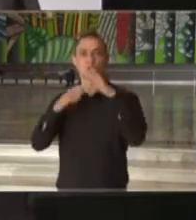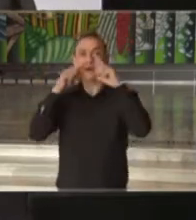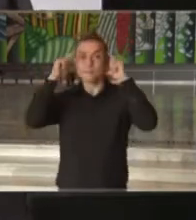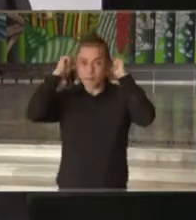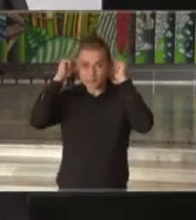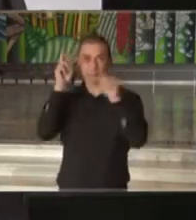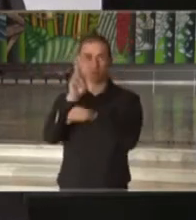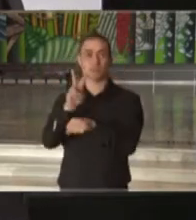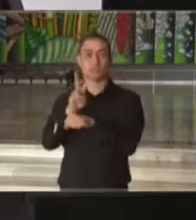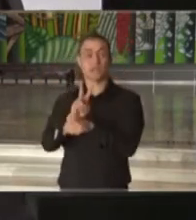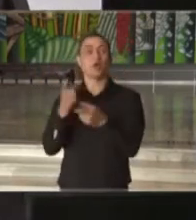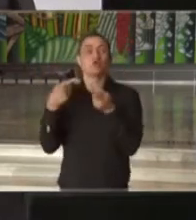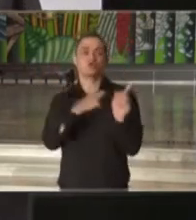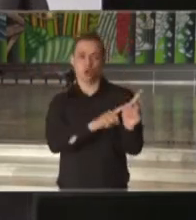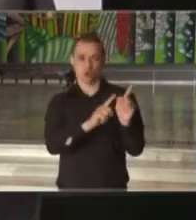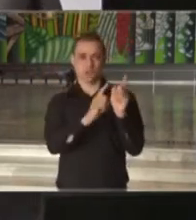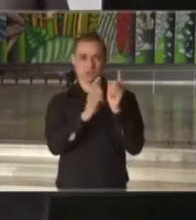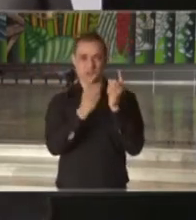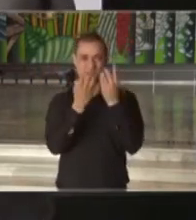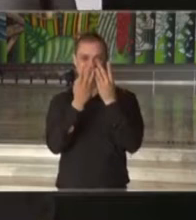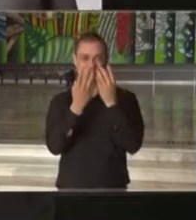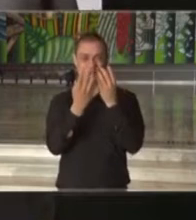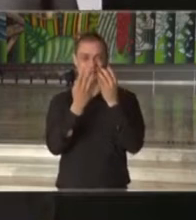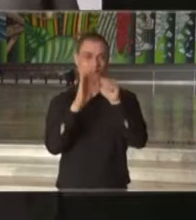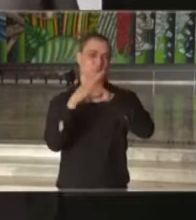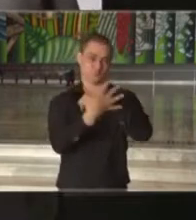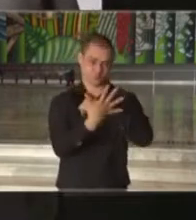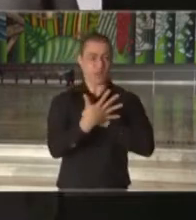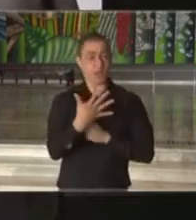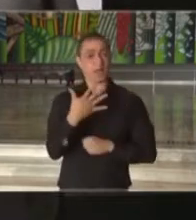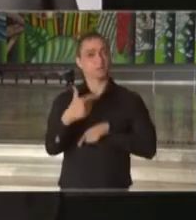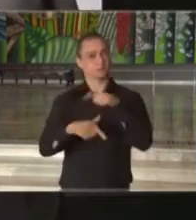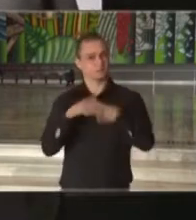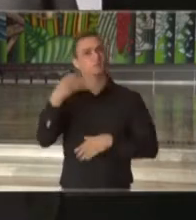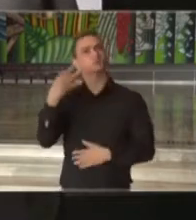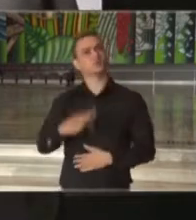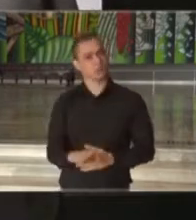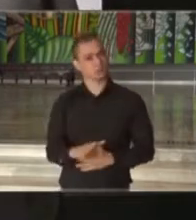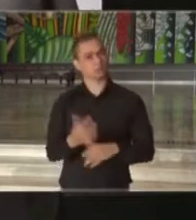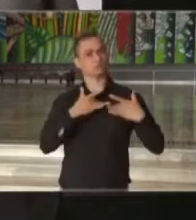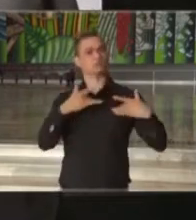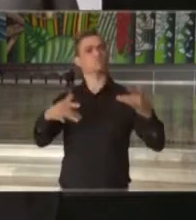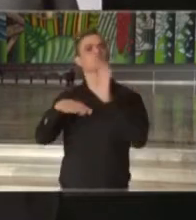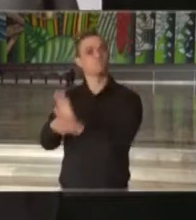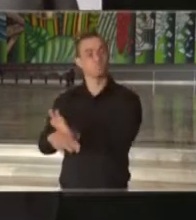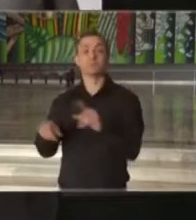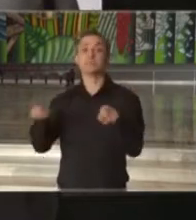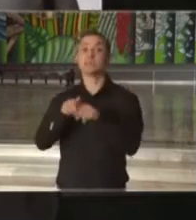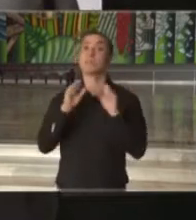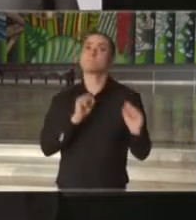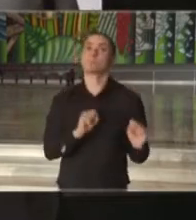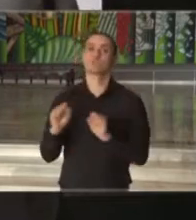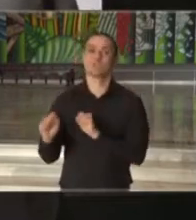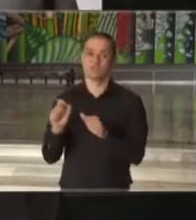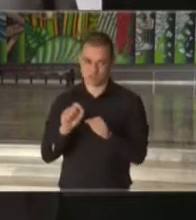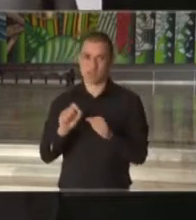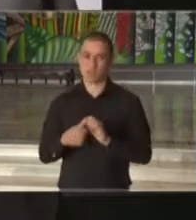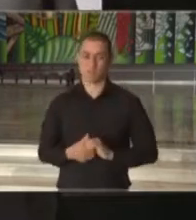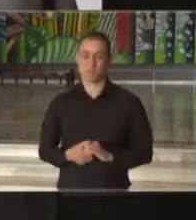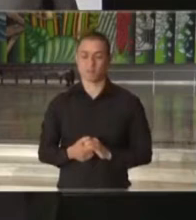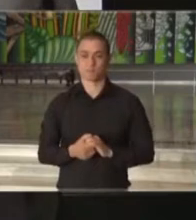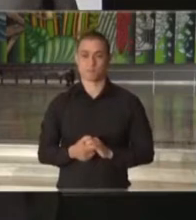proteção contra o coronavírus. Uma atitude correta, solidária e possível de ser feita. E